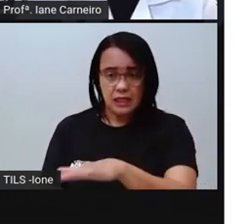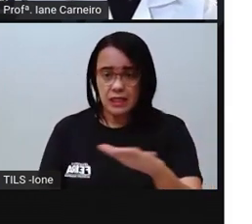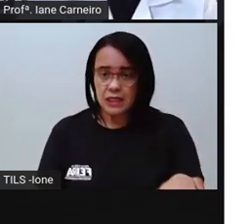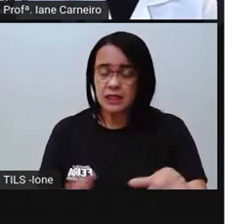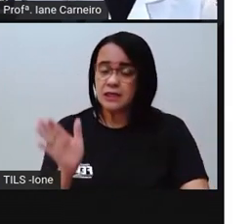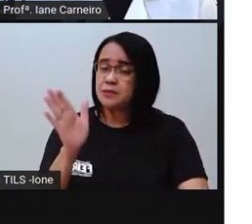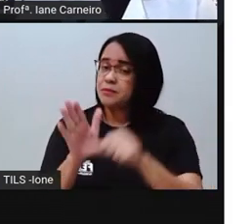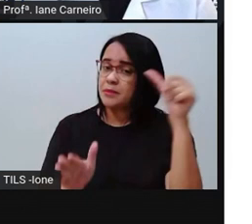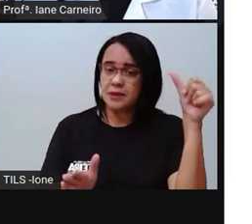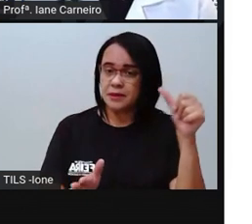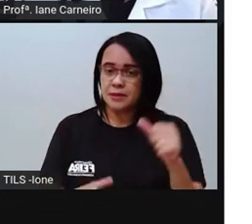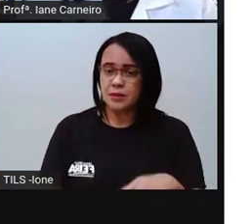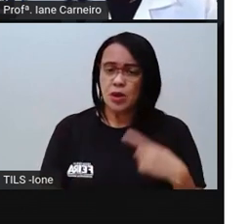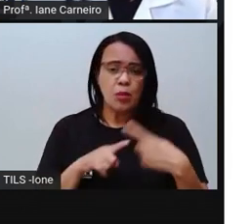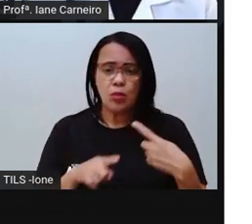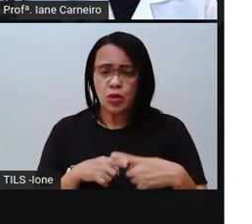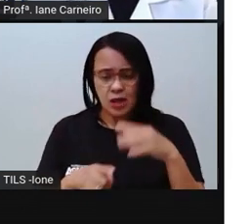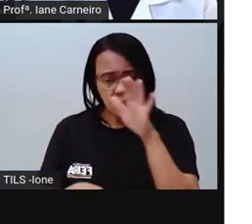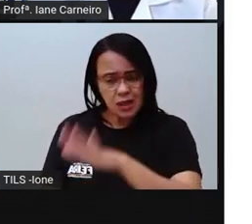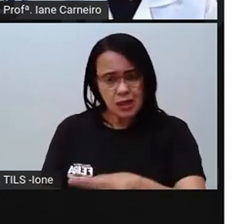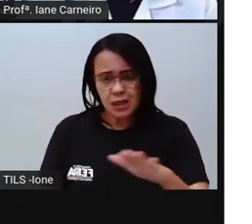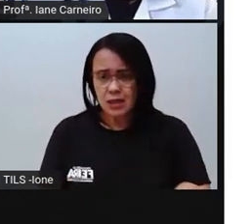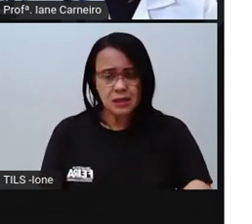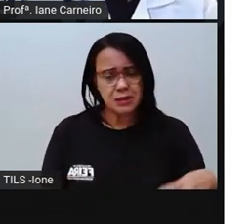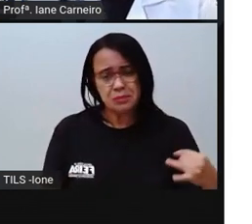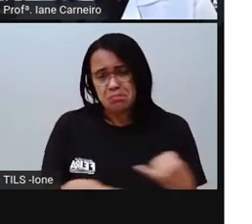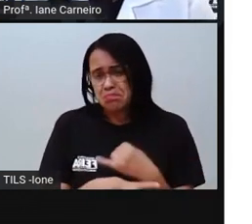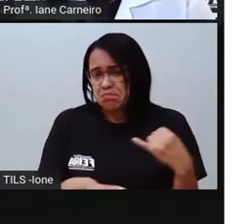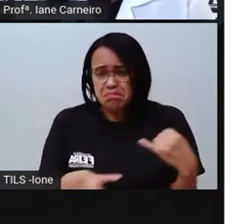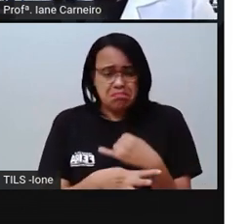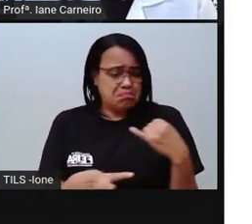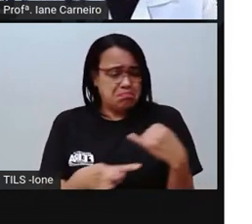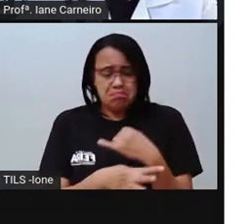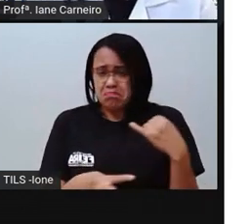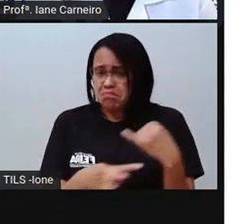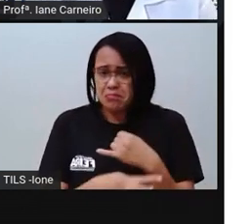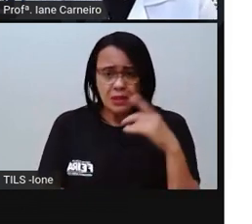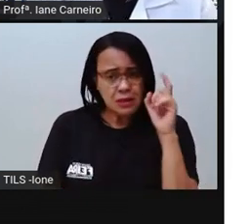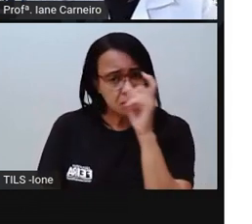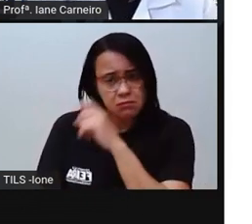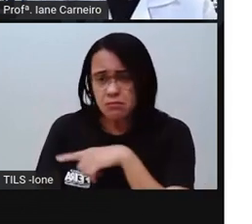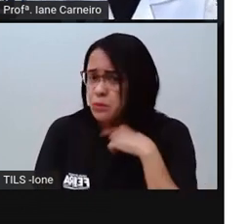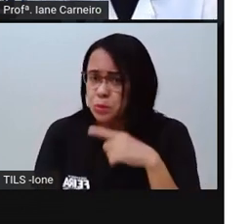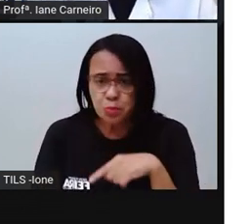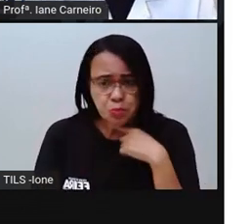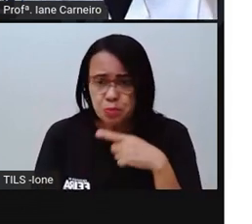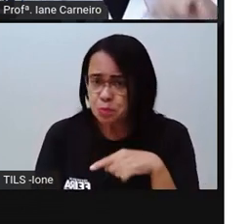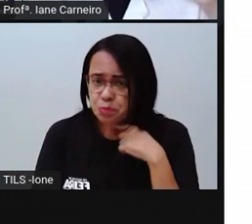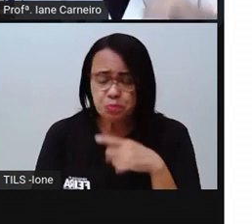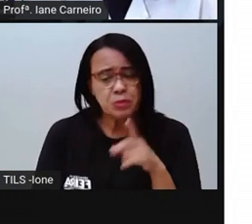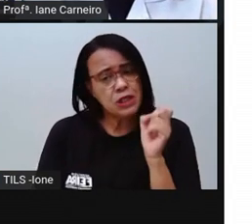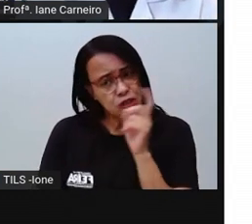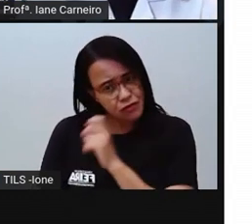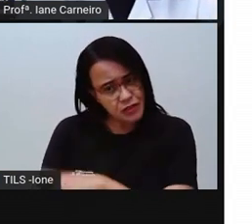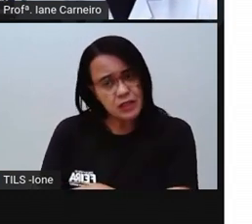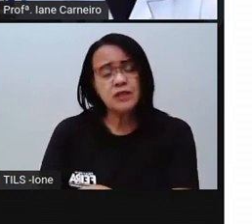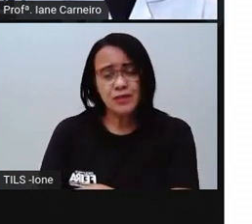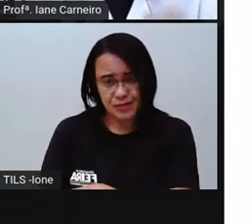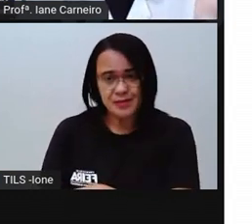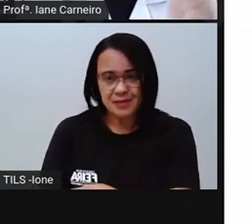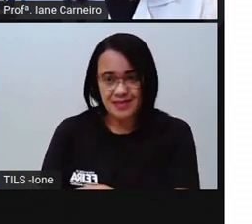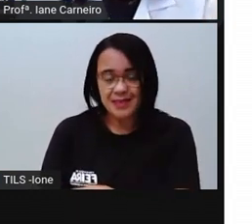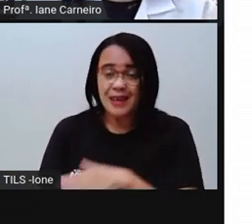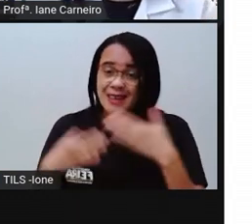ficar muito tempo esperando, né? E se for demorar muito ficar com fome, a criança não aguenta, né? A PRO que é adulto não